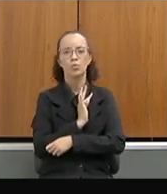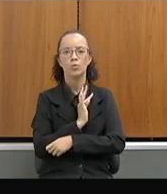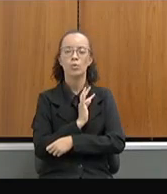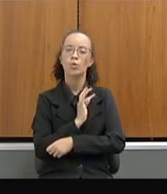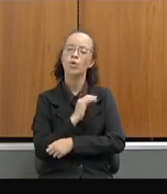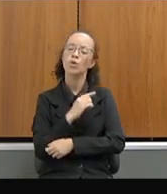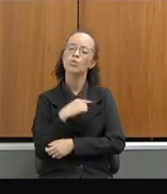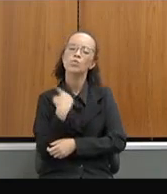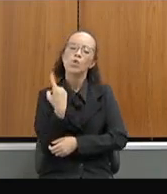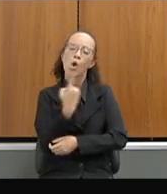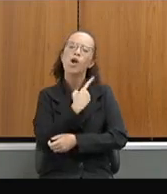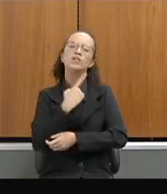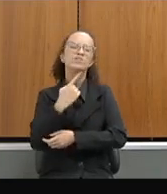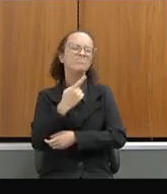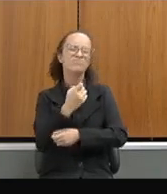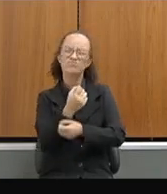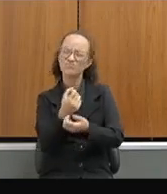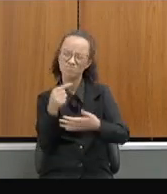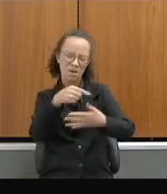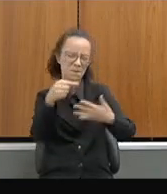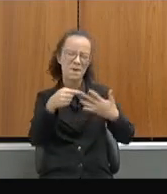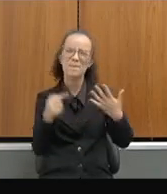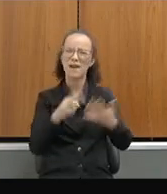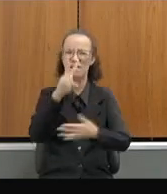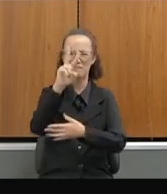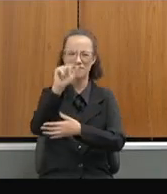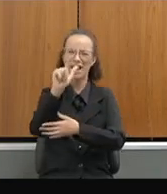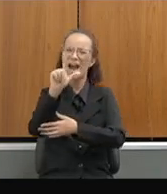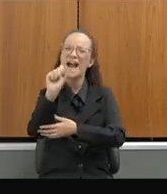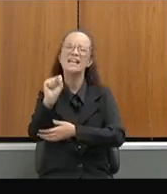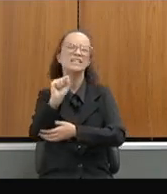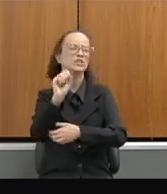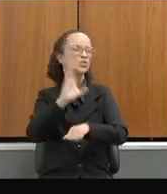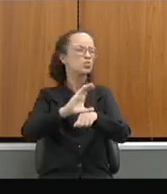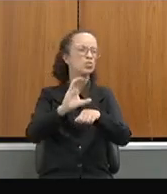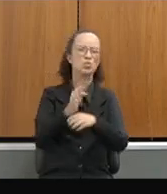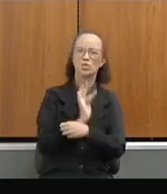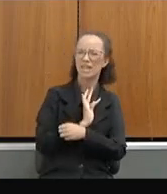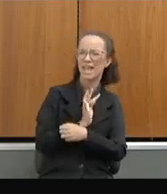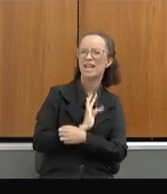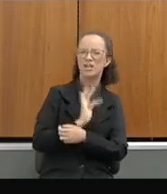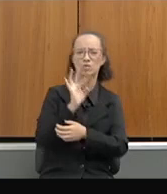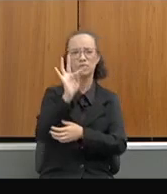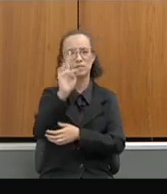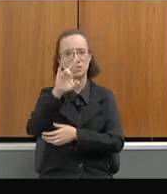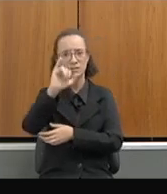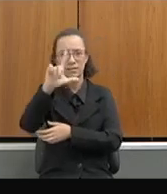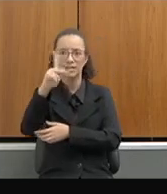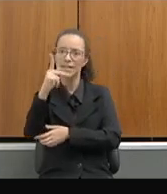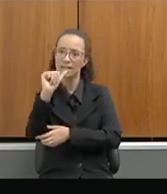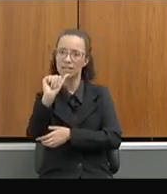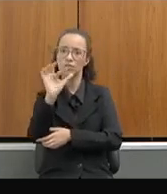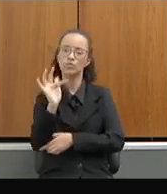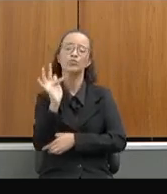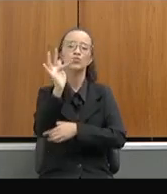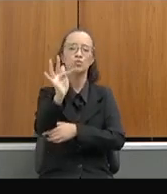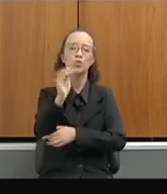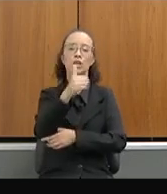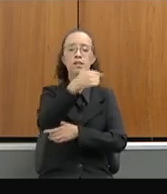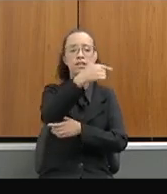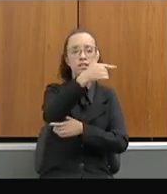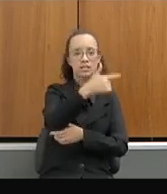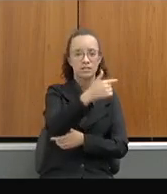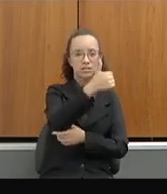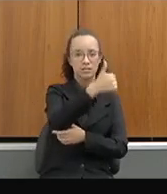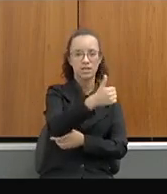oferecendo diversas vagas de formação inicial, curso técnico, Trilhas de Futuro para os nossos estudantes. Já são 148